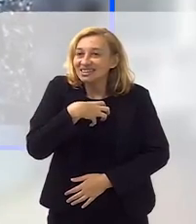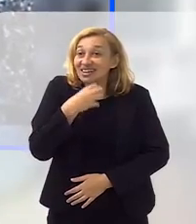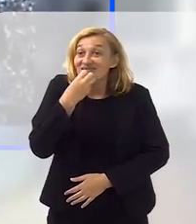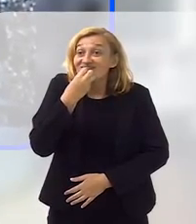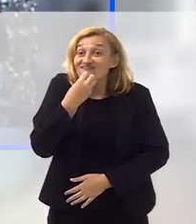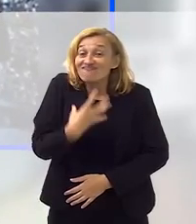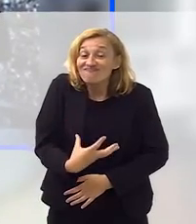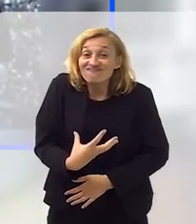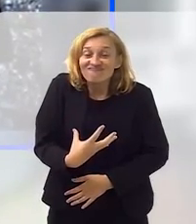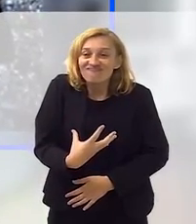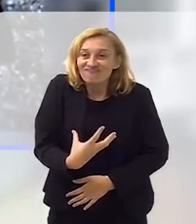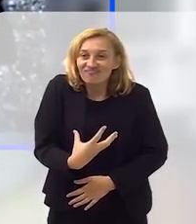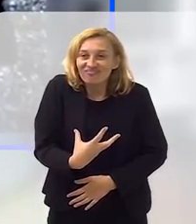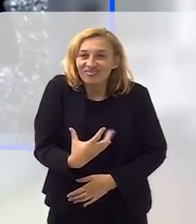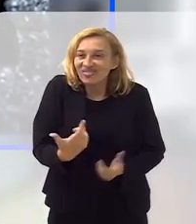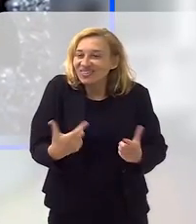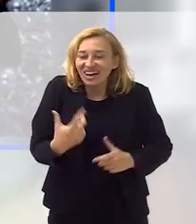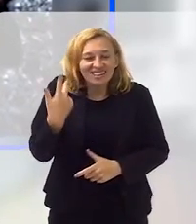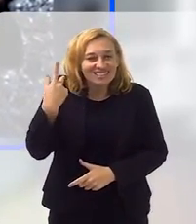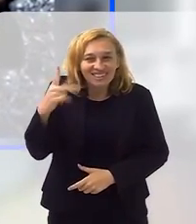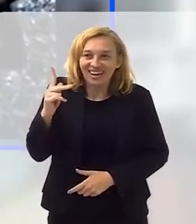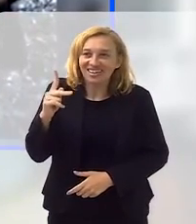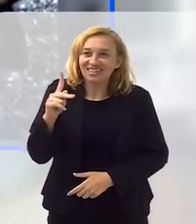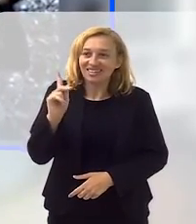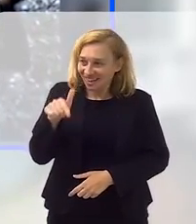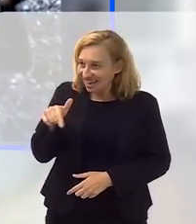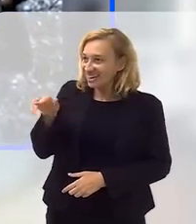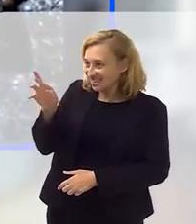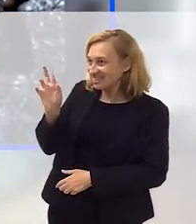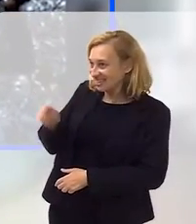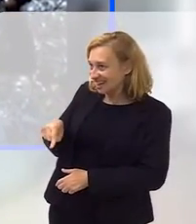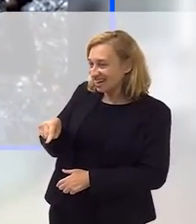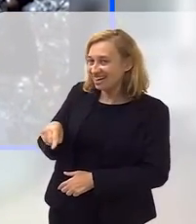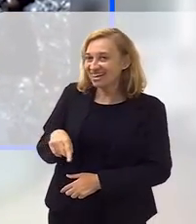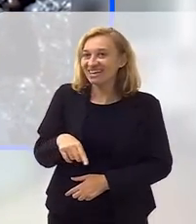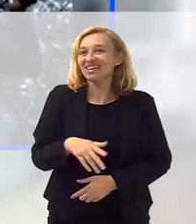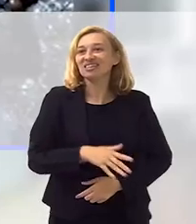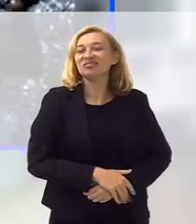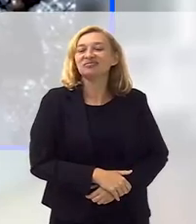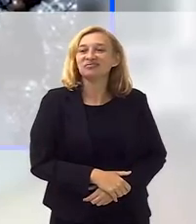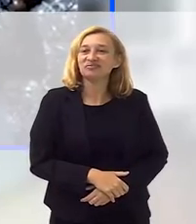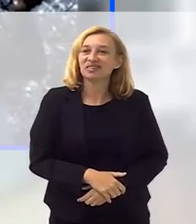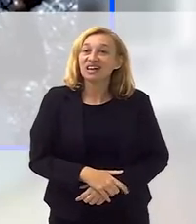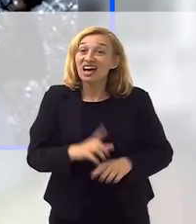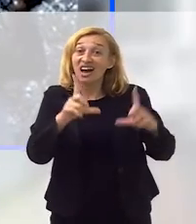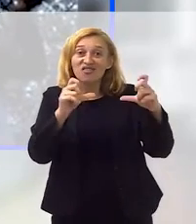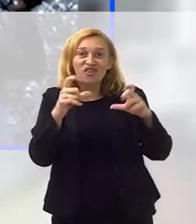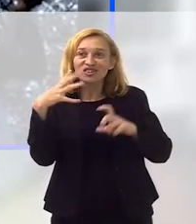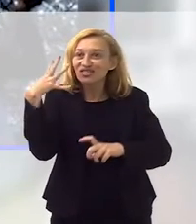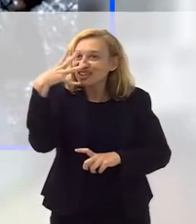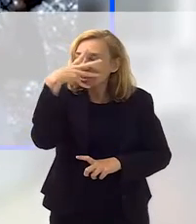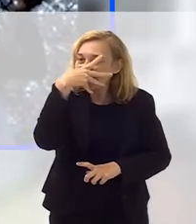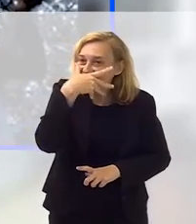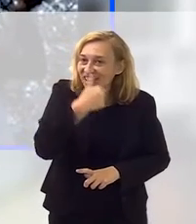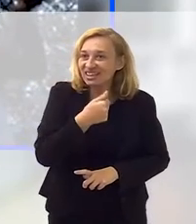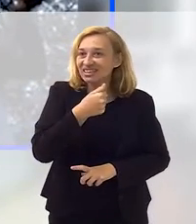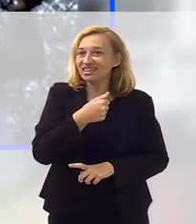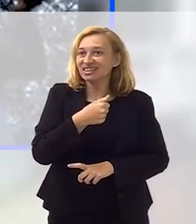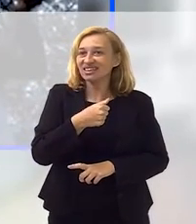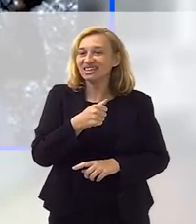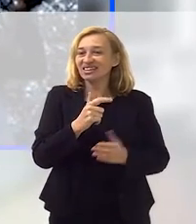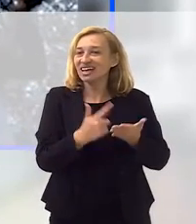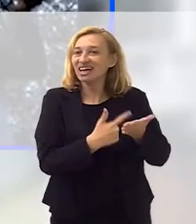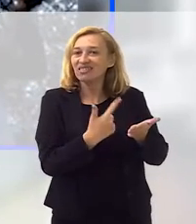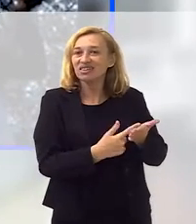se sentia, era o ambiente dela, né, André? Então, assim, a gente tem uma foto linda de